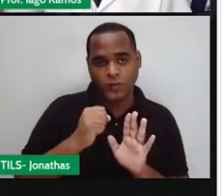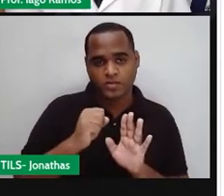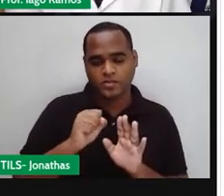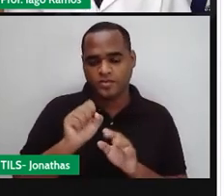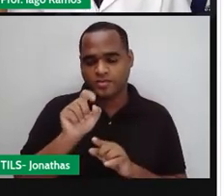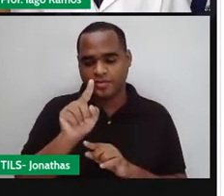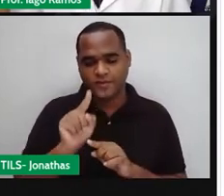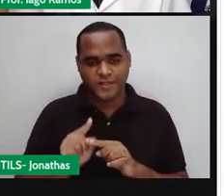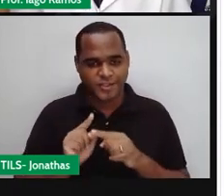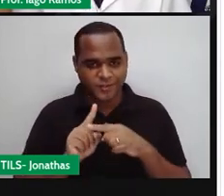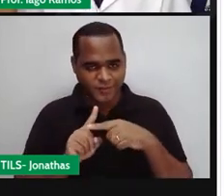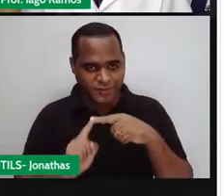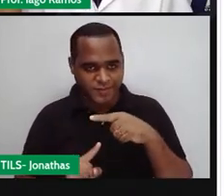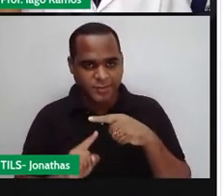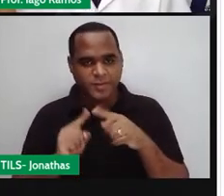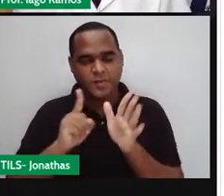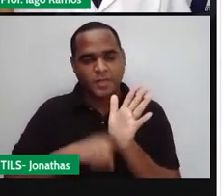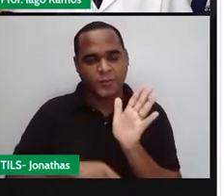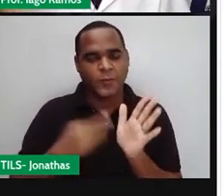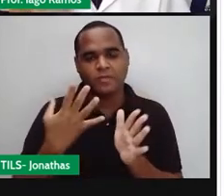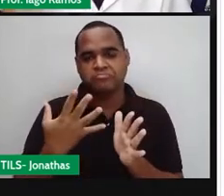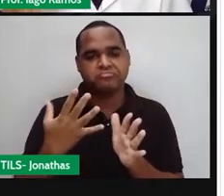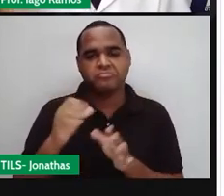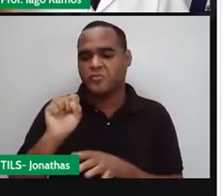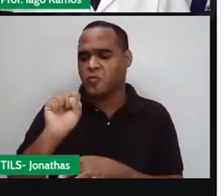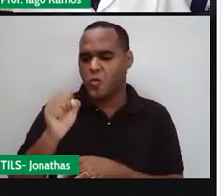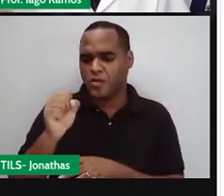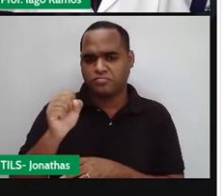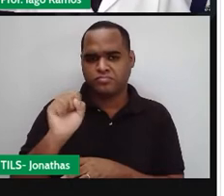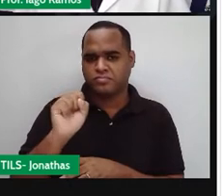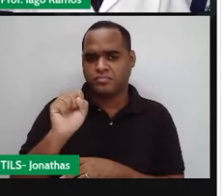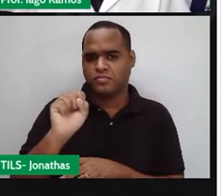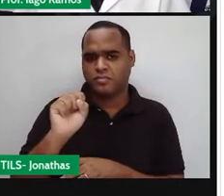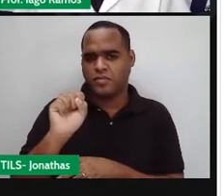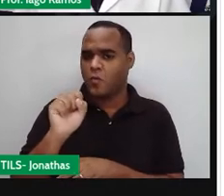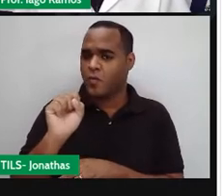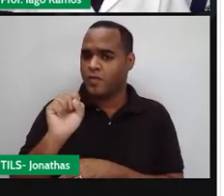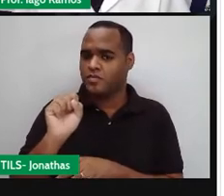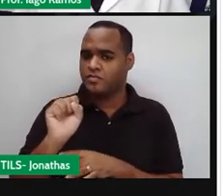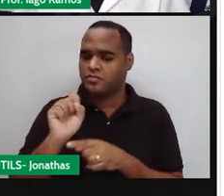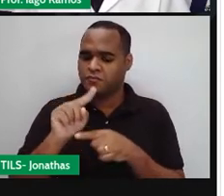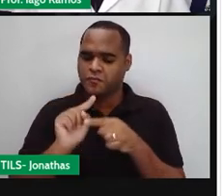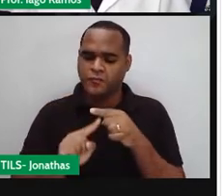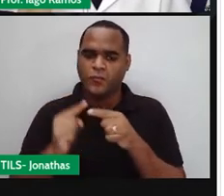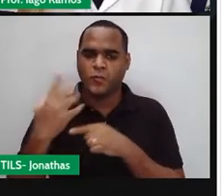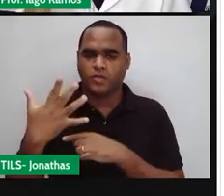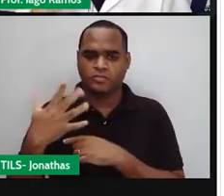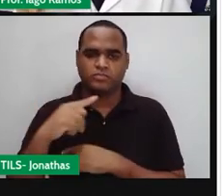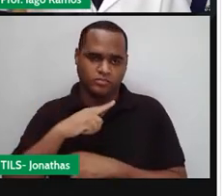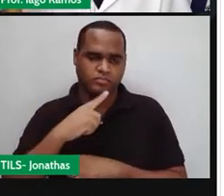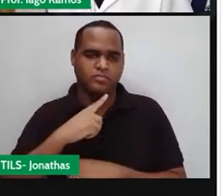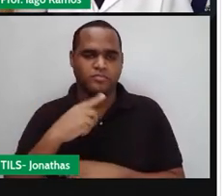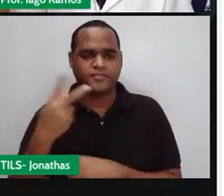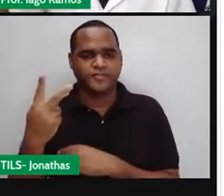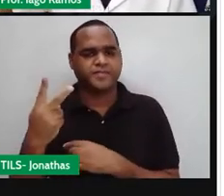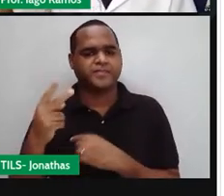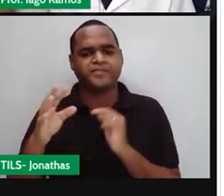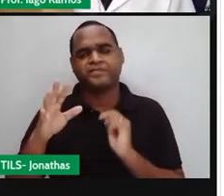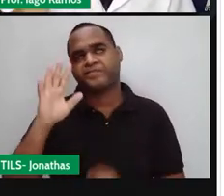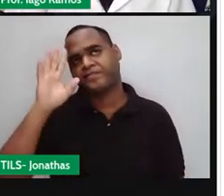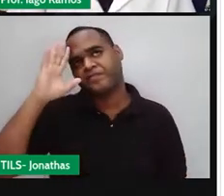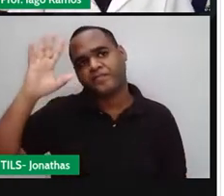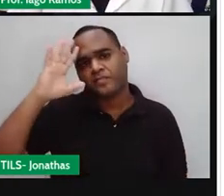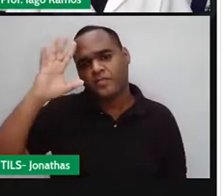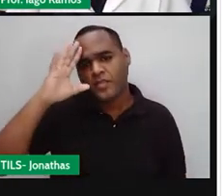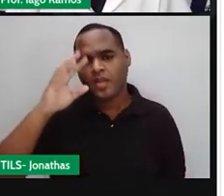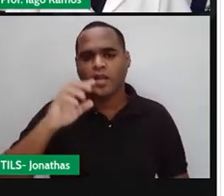E aí? Aí você pensa assim. Oito... Ah, professor, eu sei que oito dividido por quatro é dois. Beleza. Mas vamos pensar a